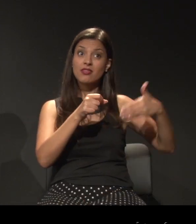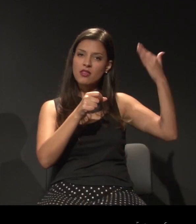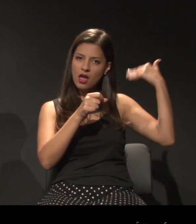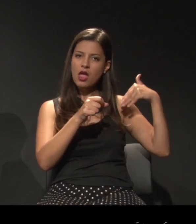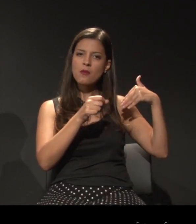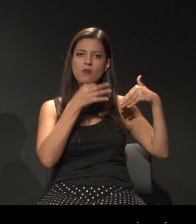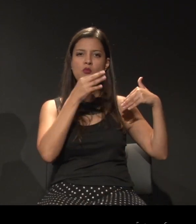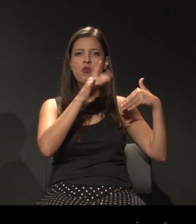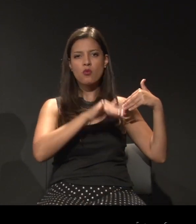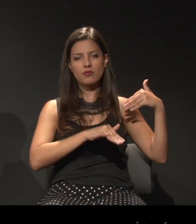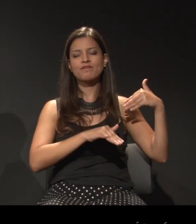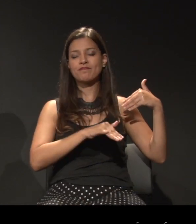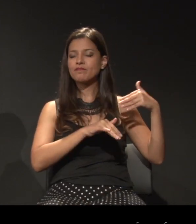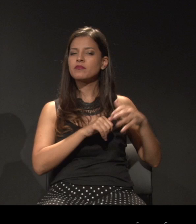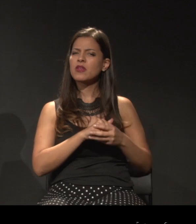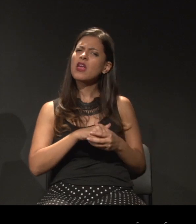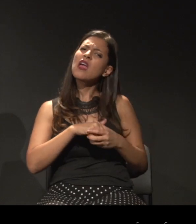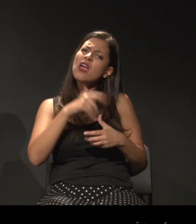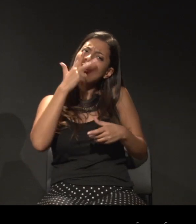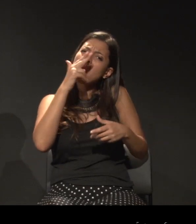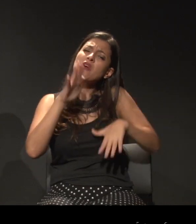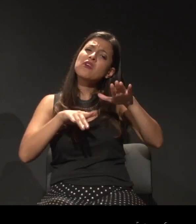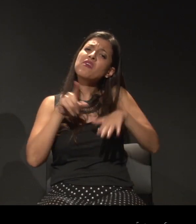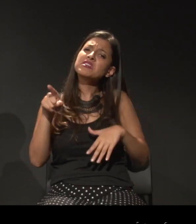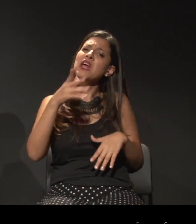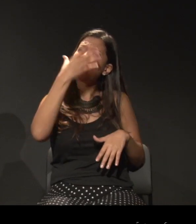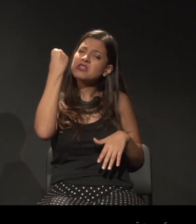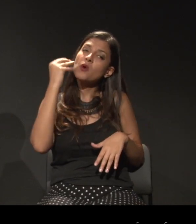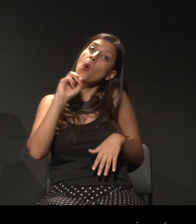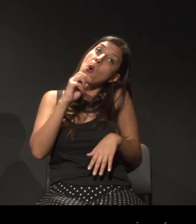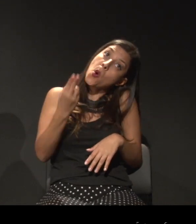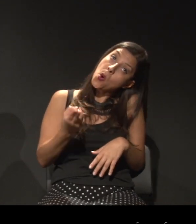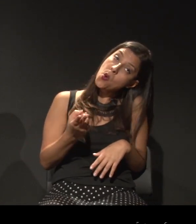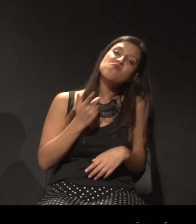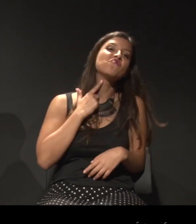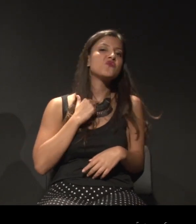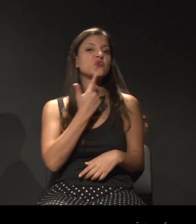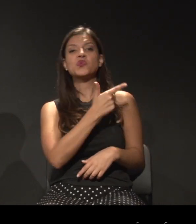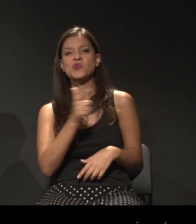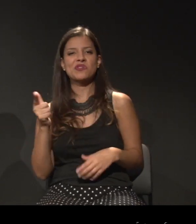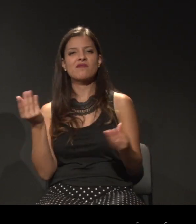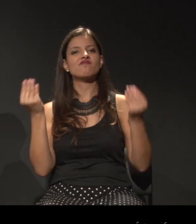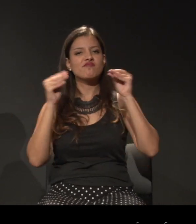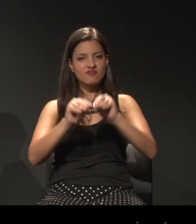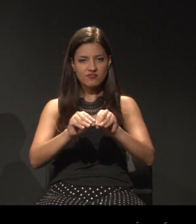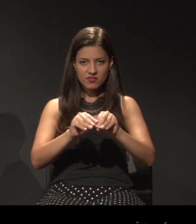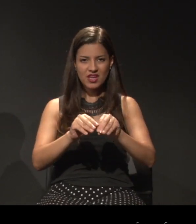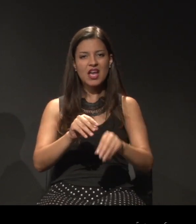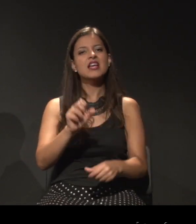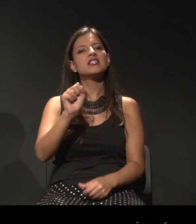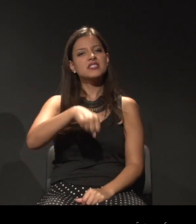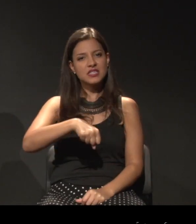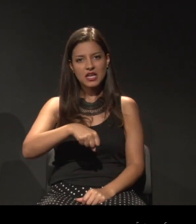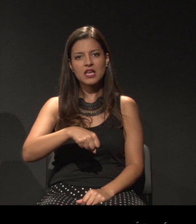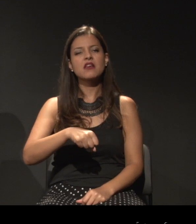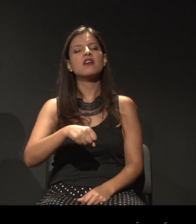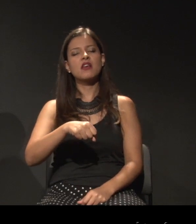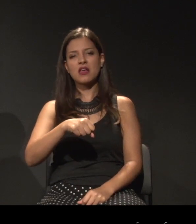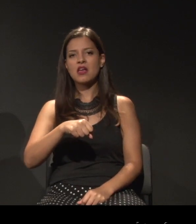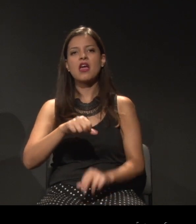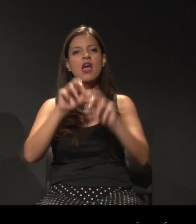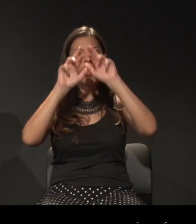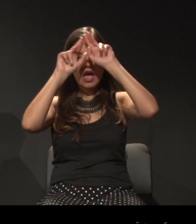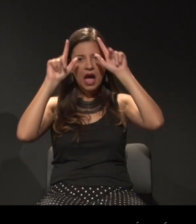tenha esquecido de mencionar, ou talvez não quisesse mencionar, que essa racialização sempre esteve posta